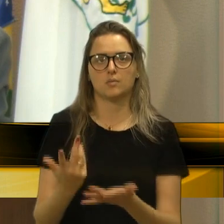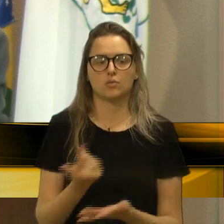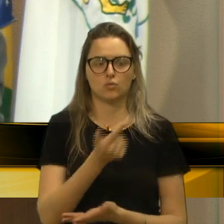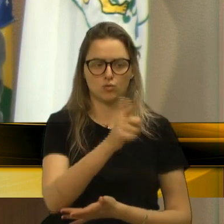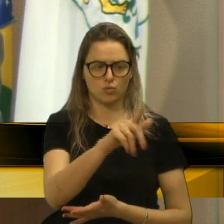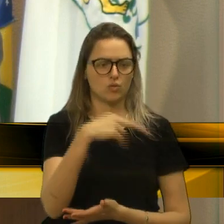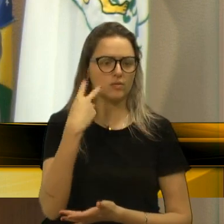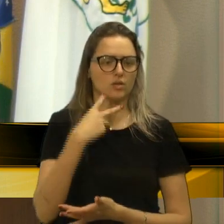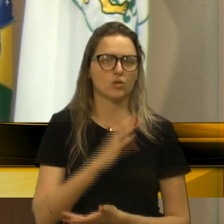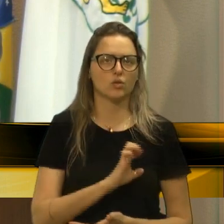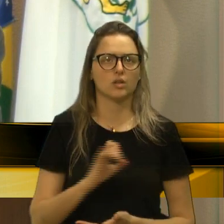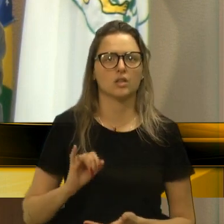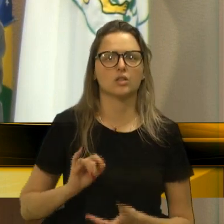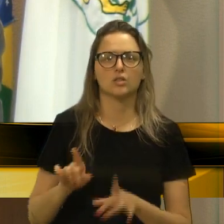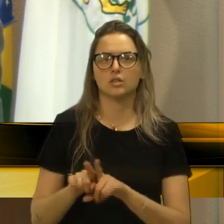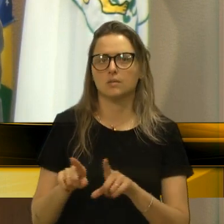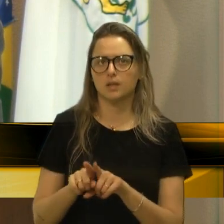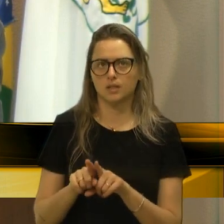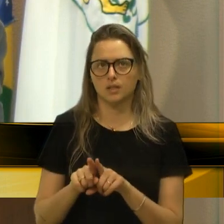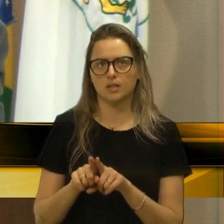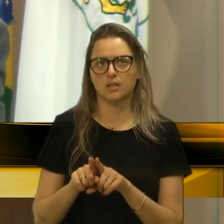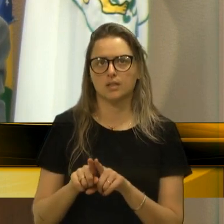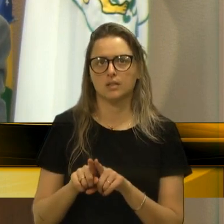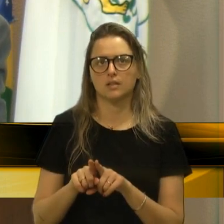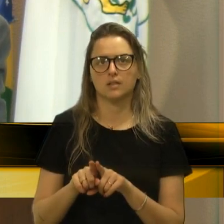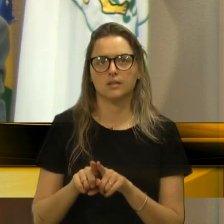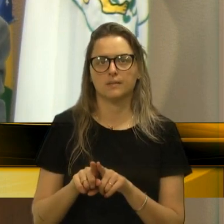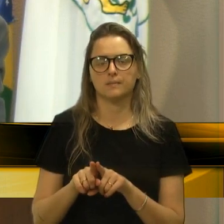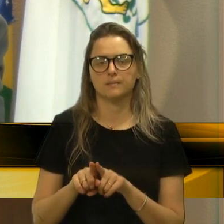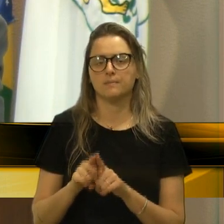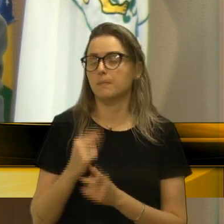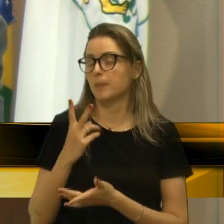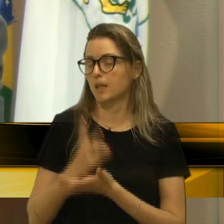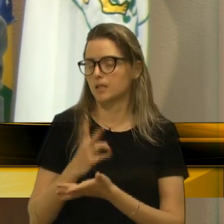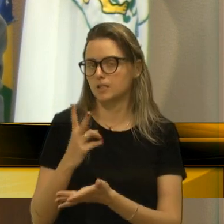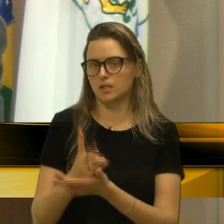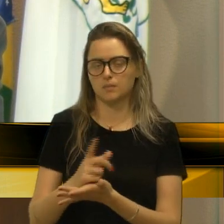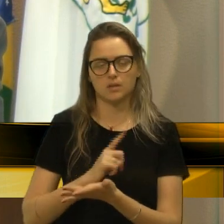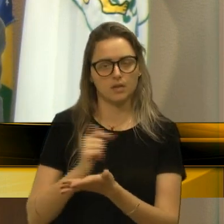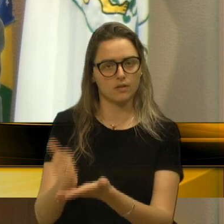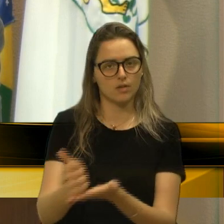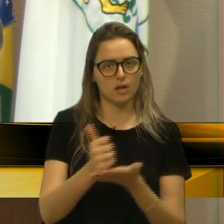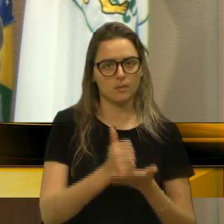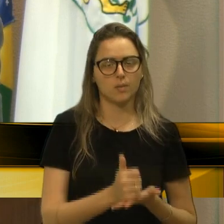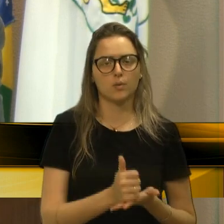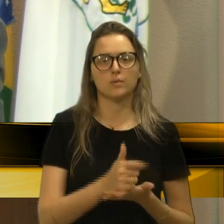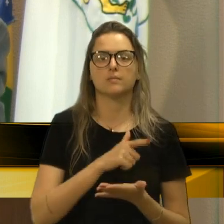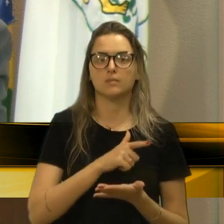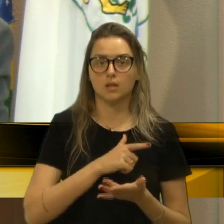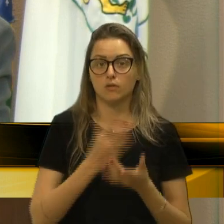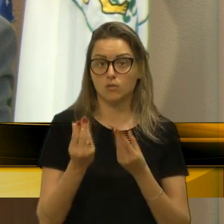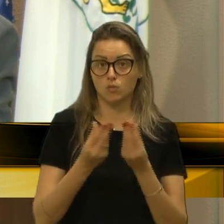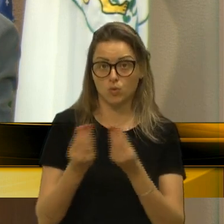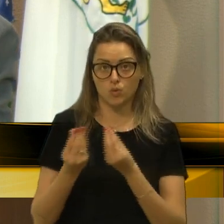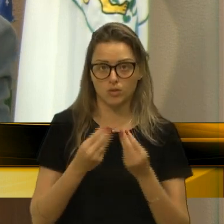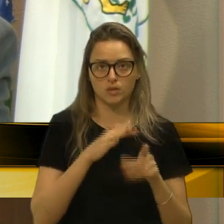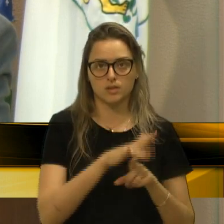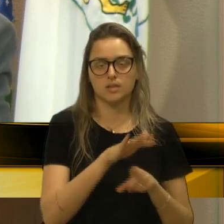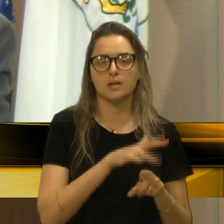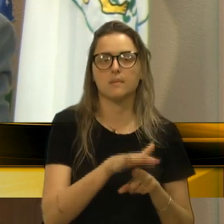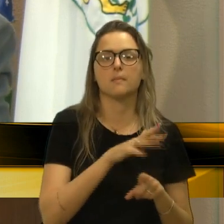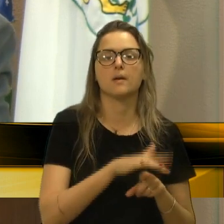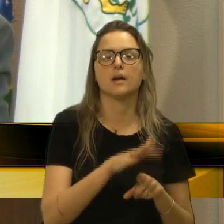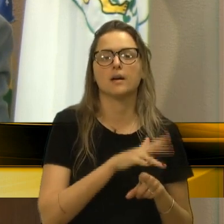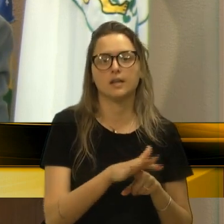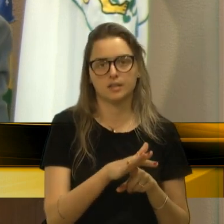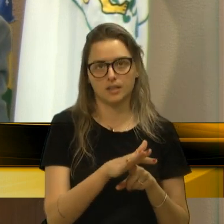vereadores, vereador de Carlos, como eu citei ali, né, tiveram, como eu falei e repito, tiveram várias demandas aí atendidas, muito